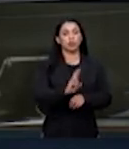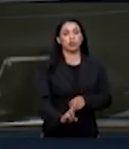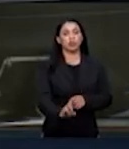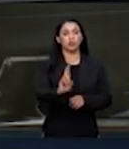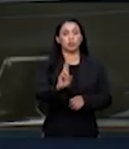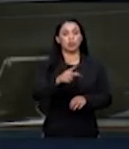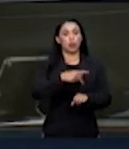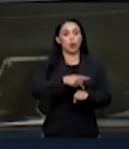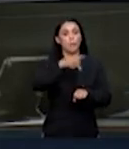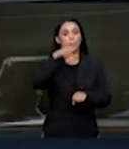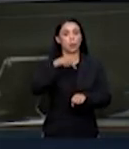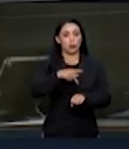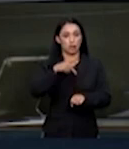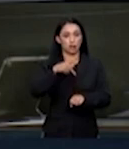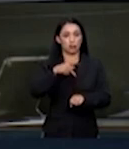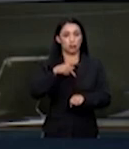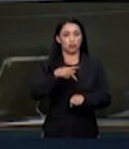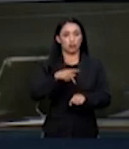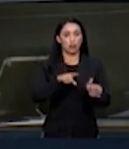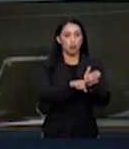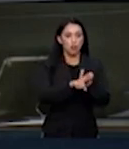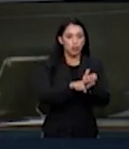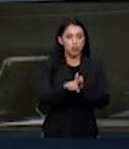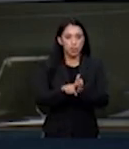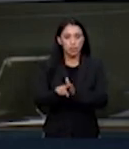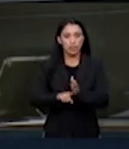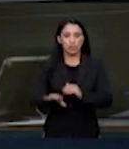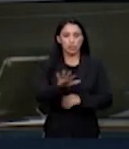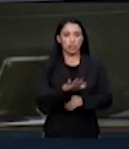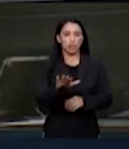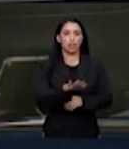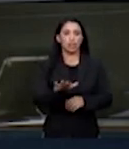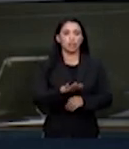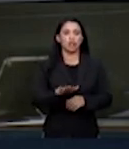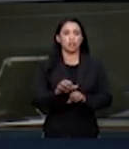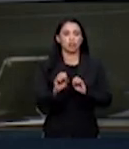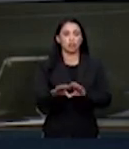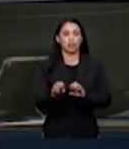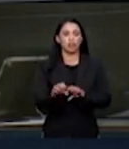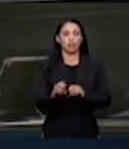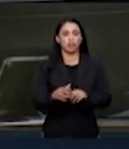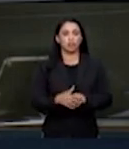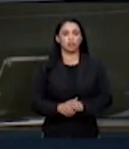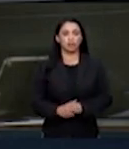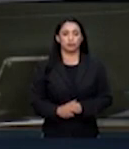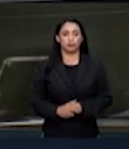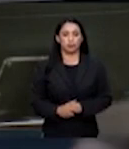de Pós-Graduação e Pesquisa em Educação, AMPED. Vossa excelência tem a palavra.